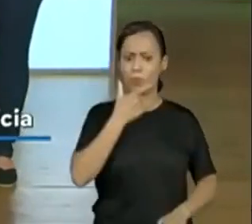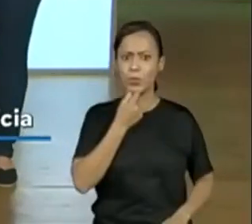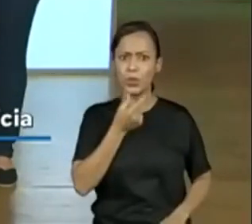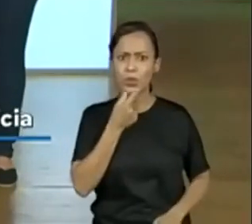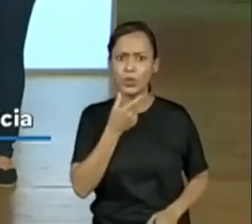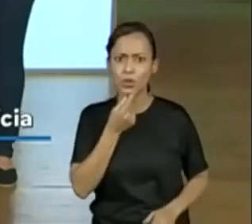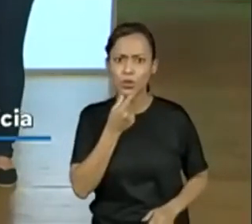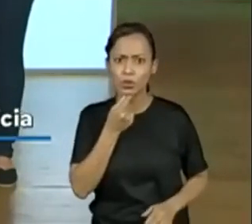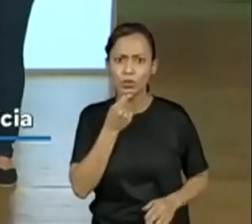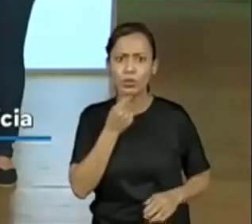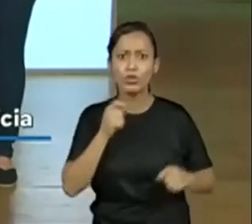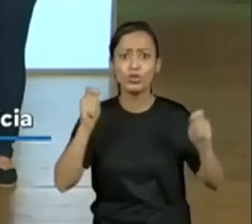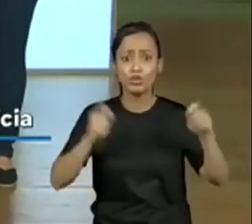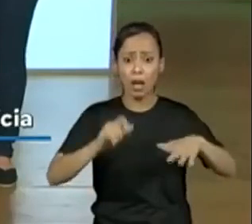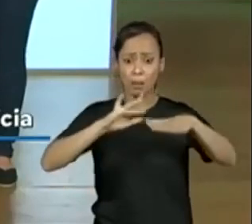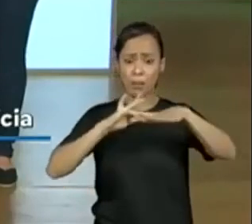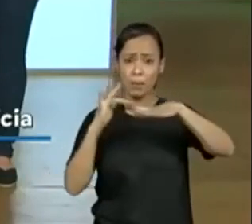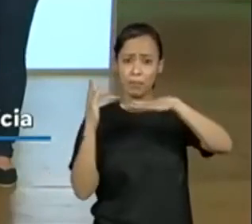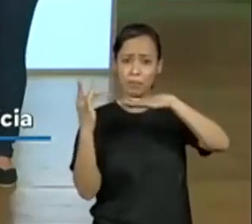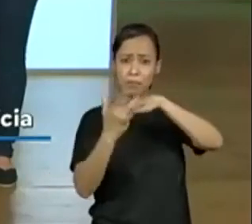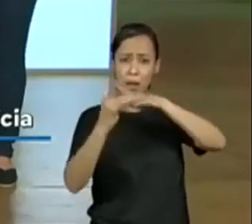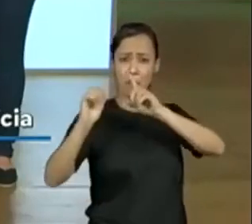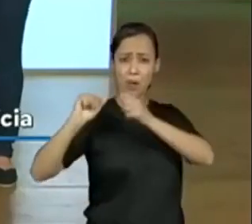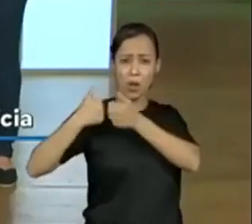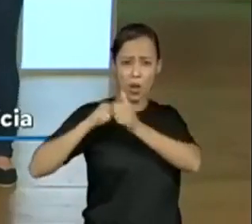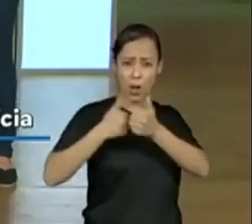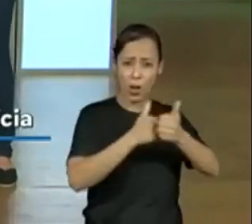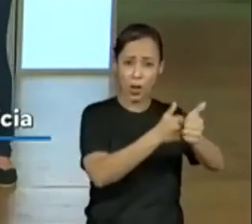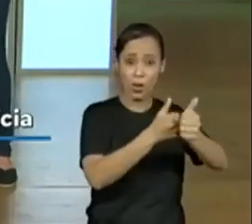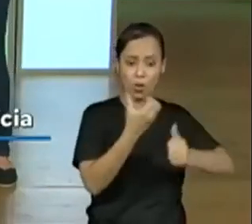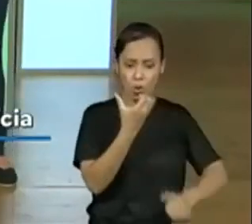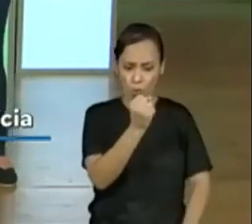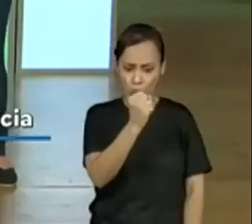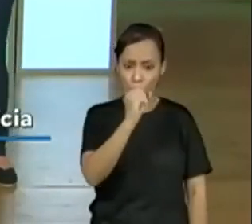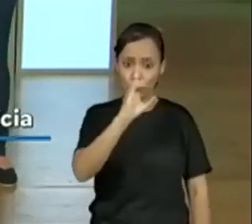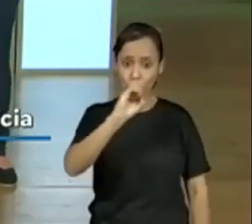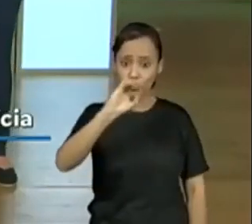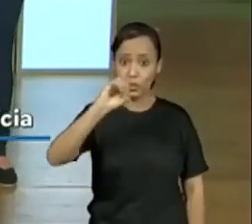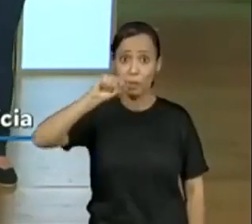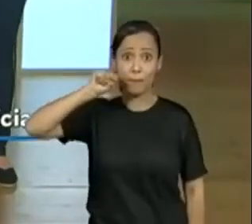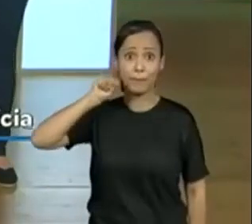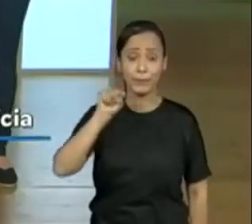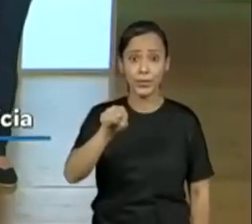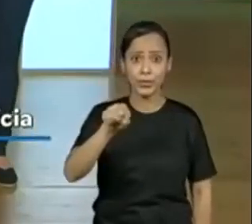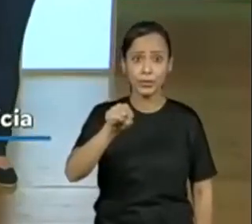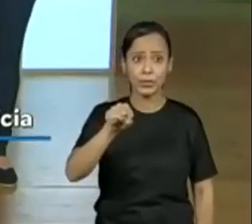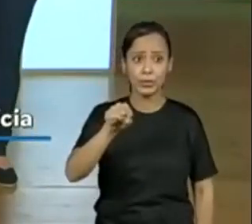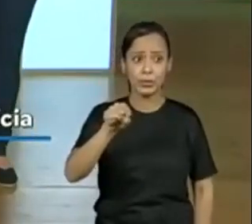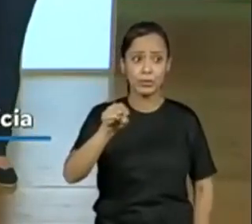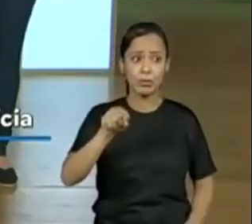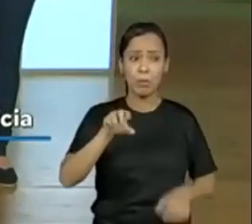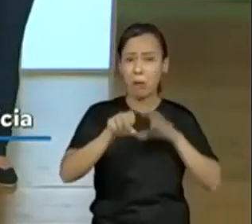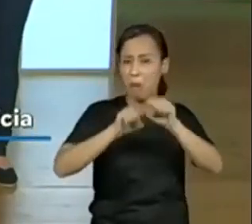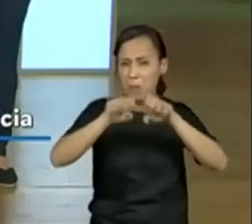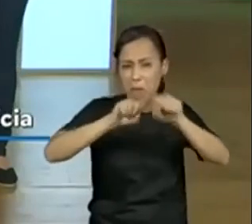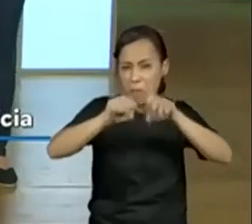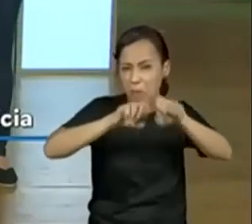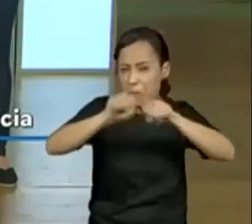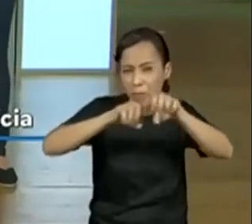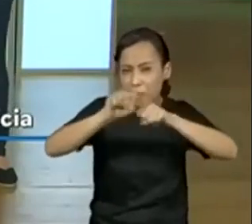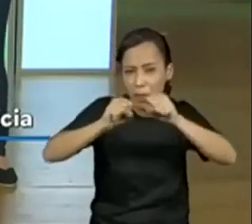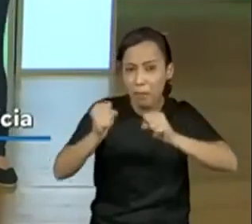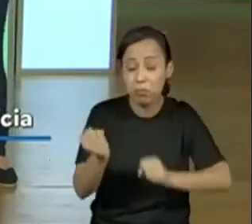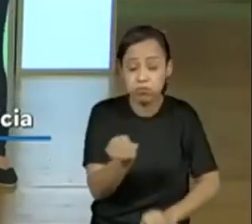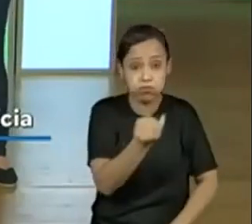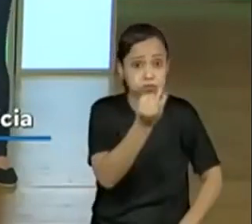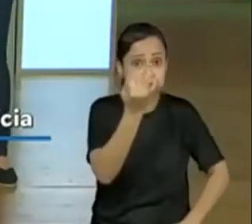800 mil seguidores? Olha só. Vamos dar uma olhadinha no chat, para ver se os alunos já estão escrevendo para os professores, e aí